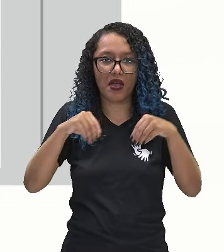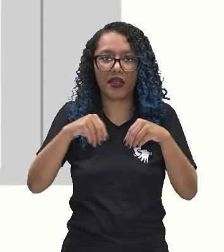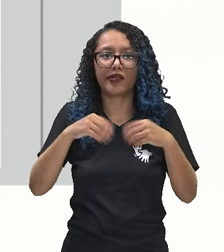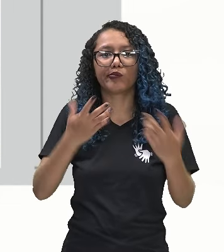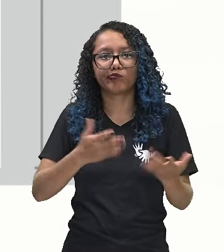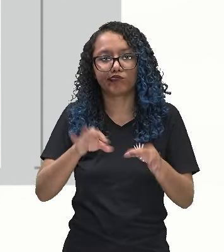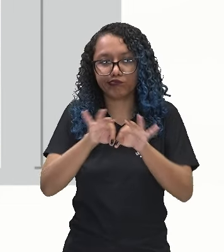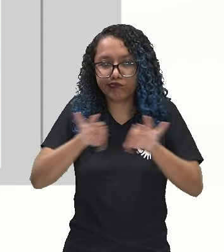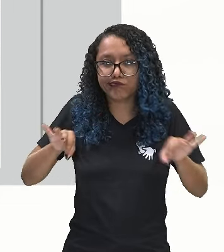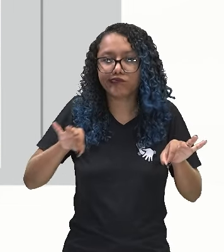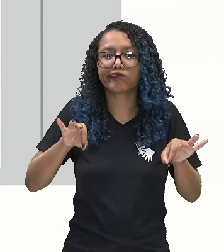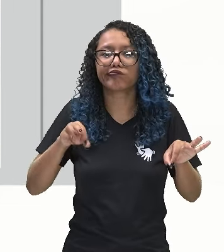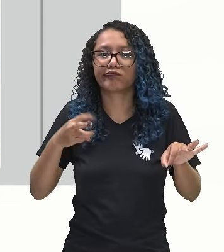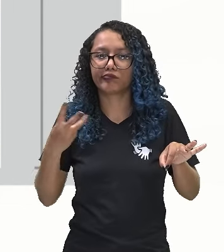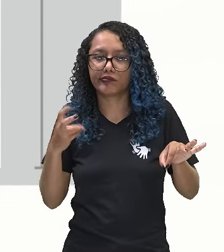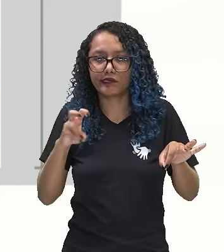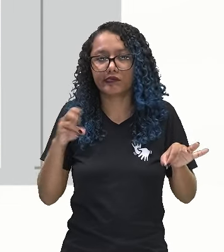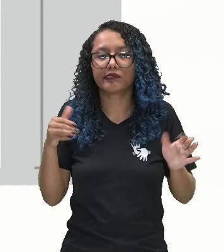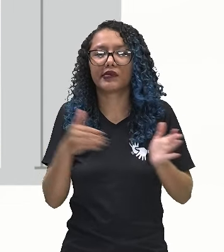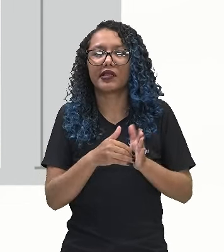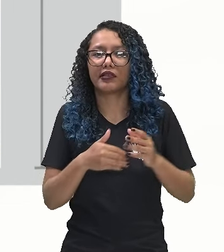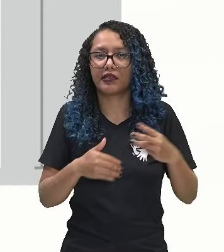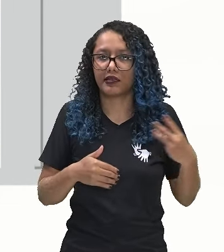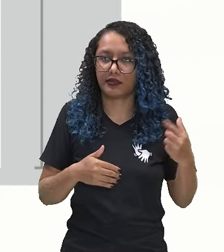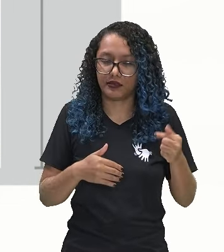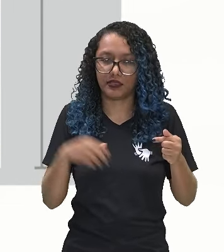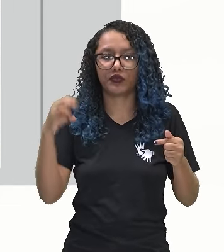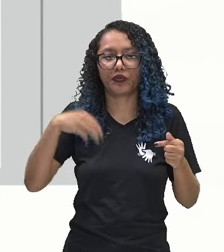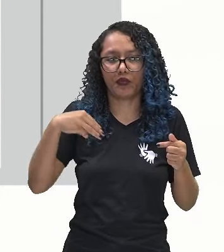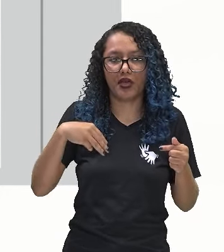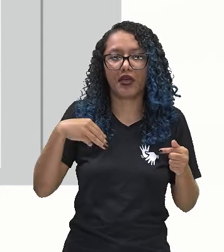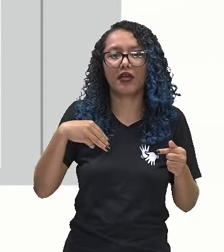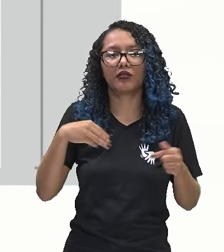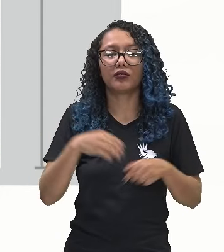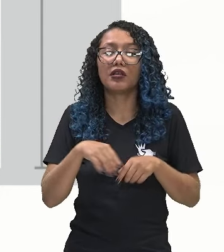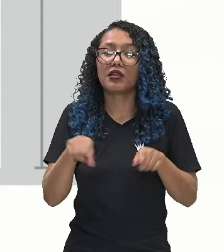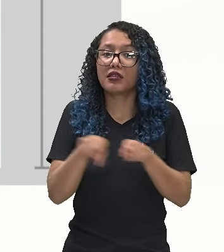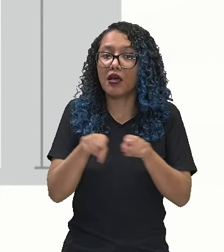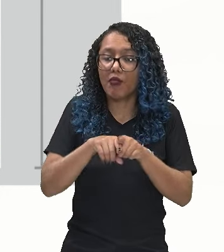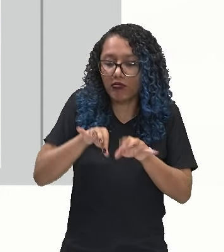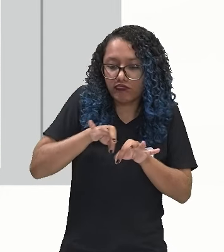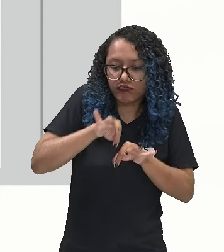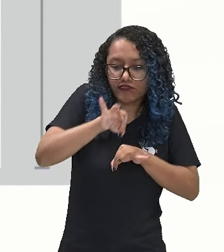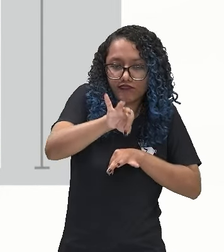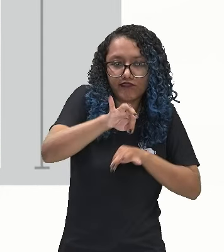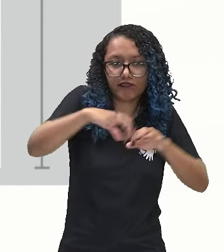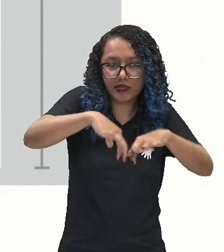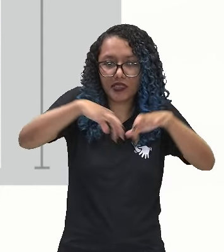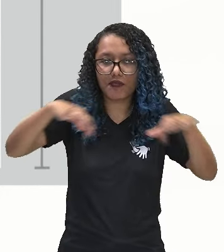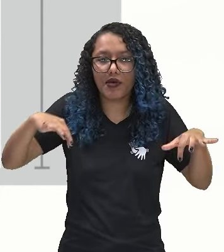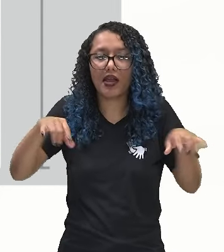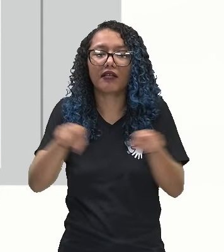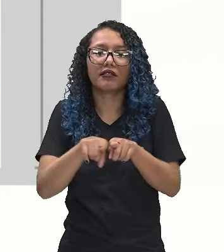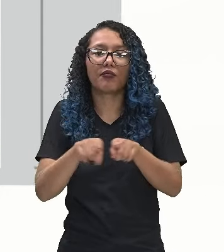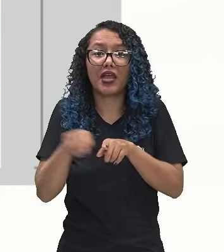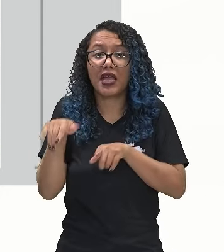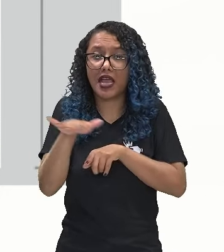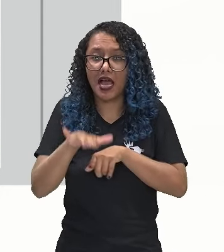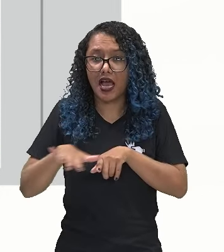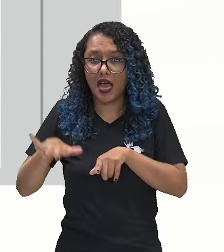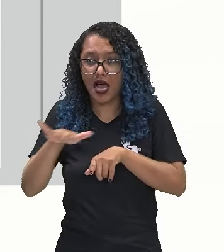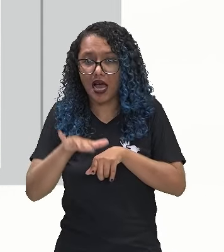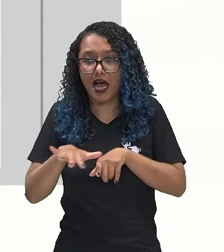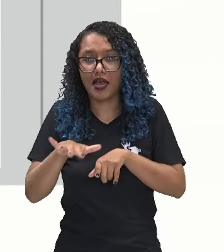37 metros. Tem uma divisão ali por uma linha central. E a linha de fundo vai de 26 a